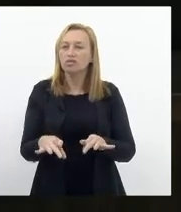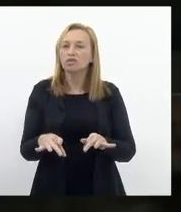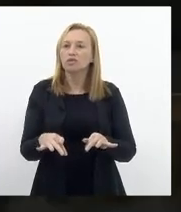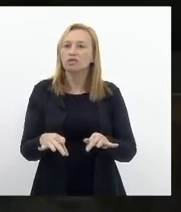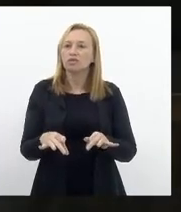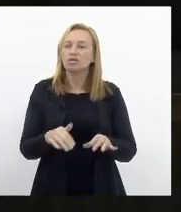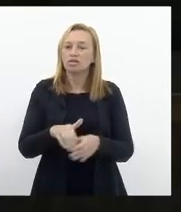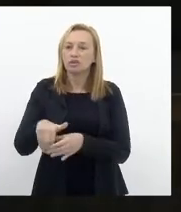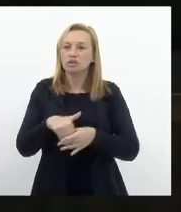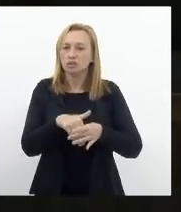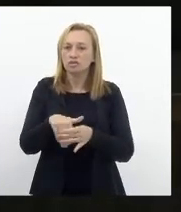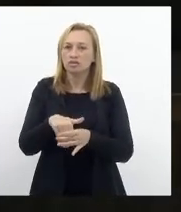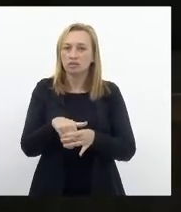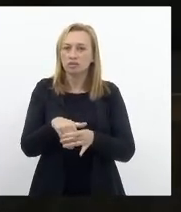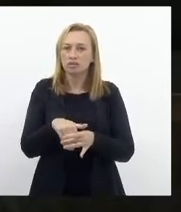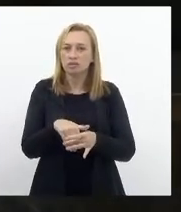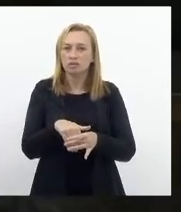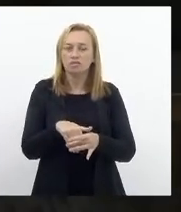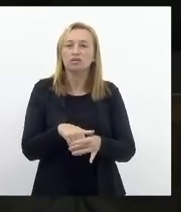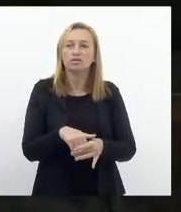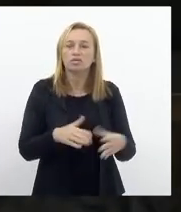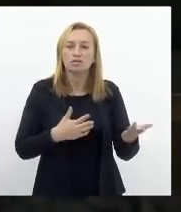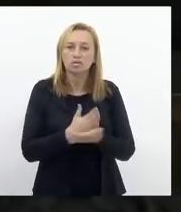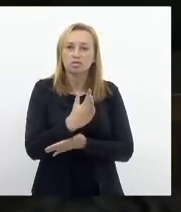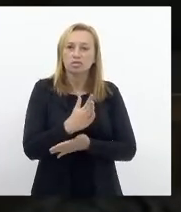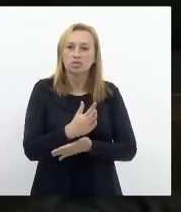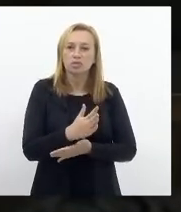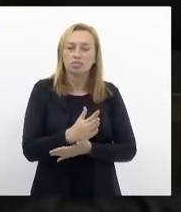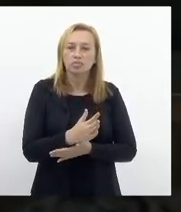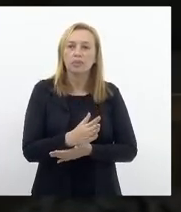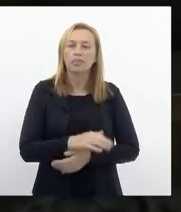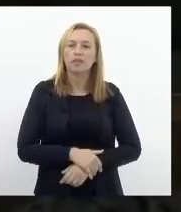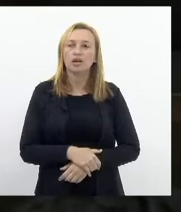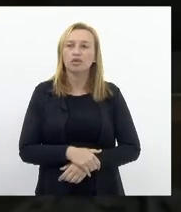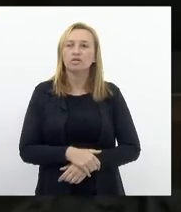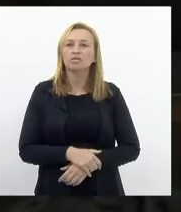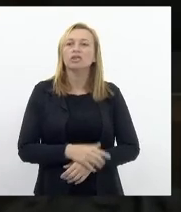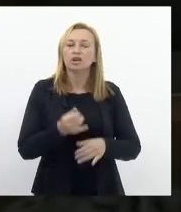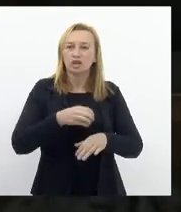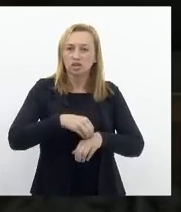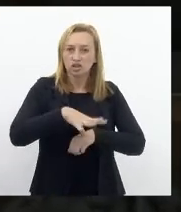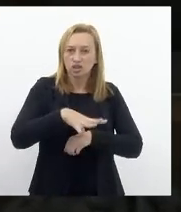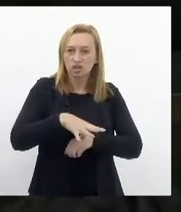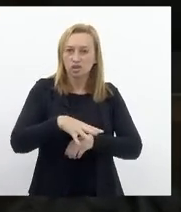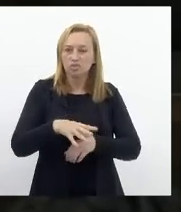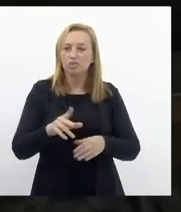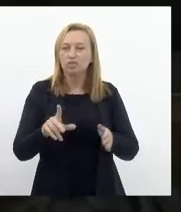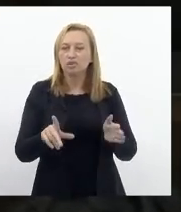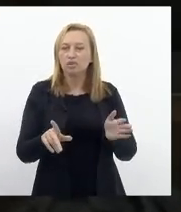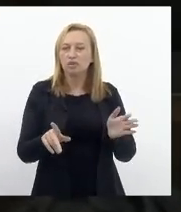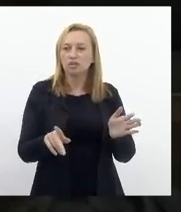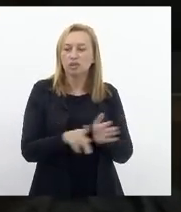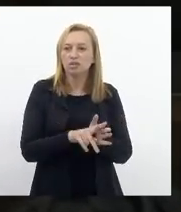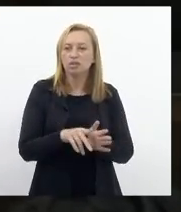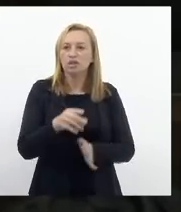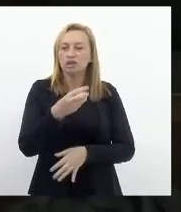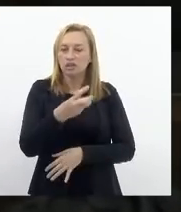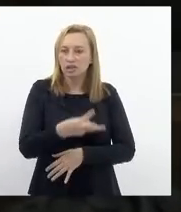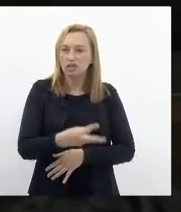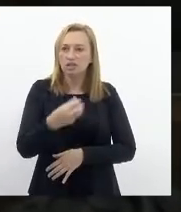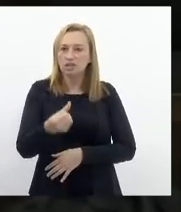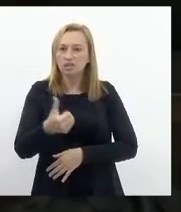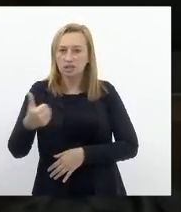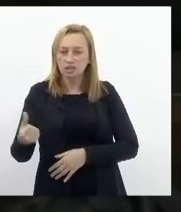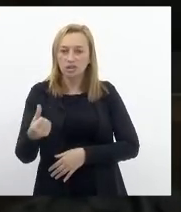votação. Os senhores que aprovam, mandem-se como estão, aprovado, vá a promulgação. Indicação Legislativa número 316